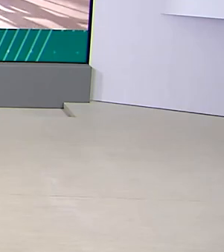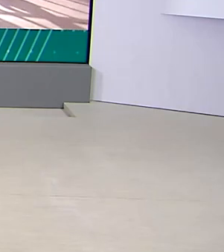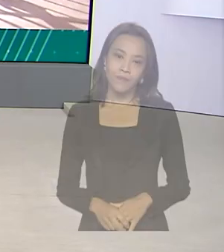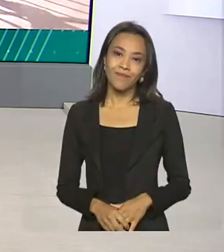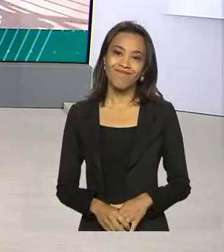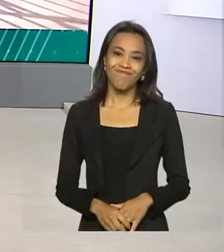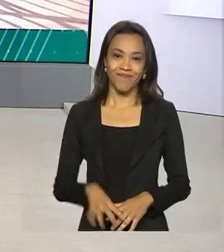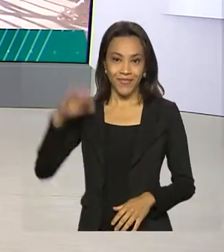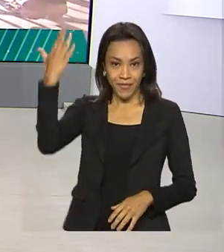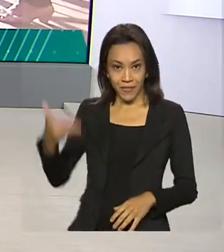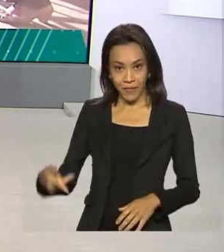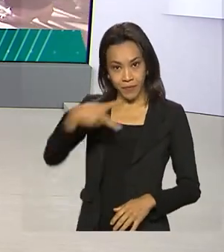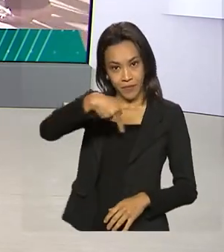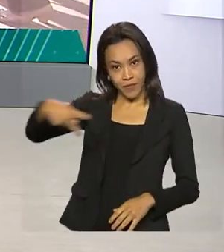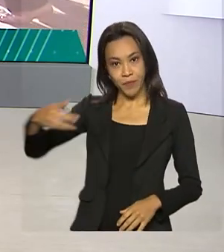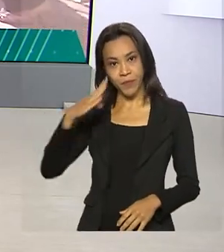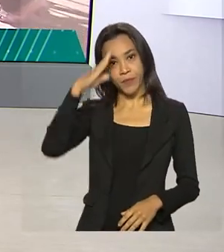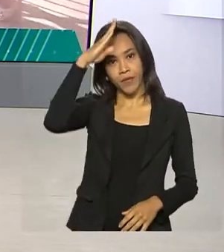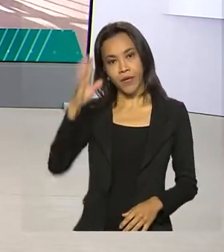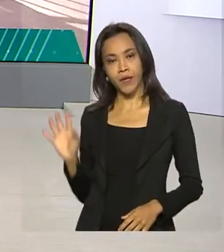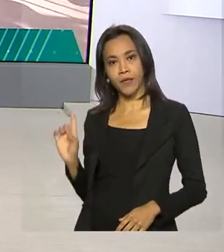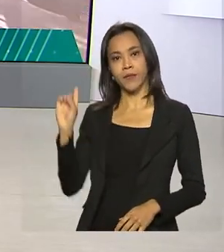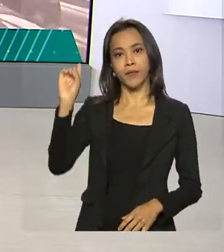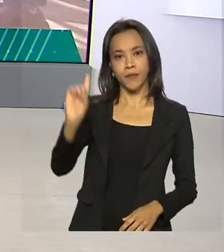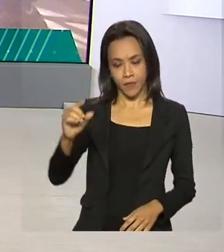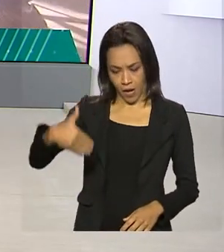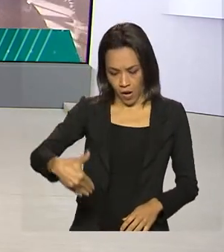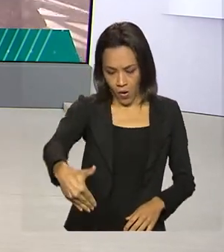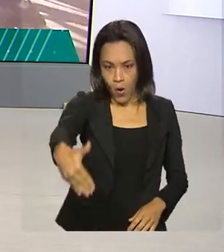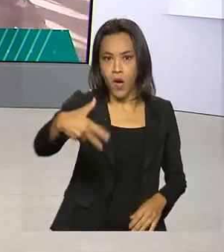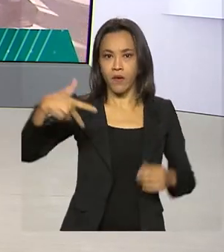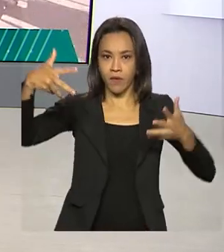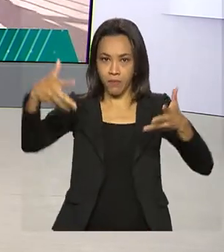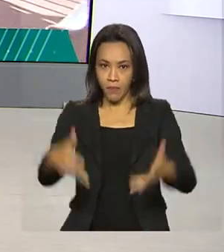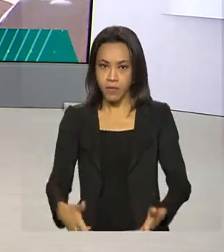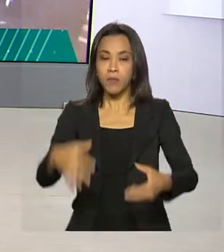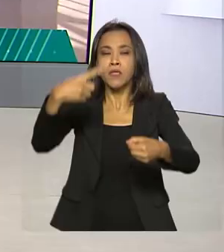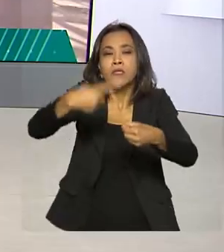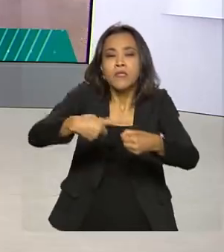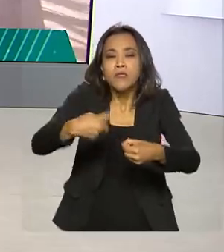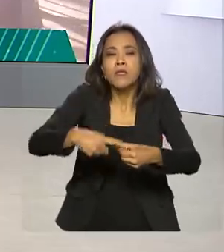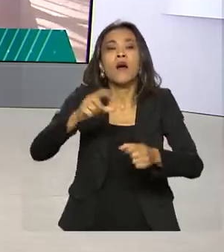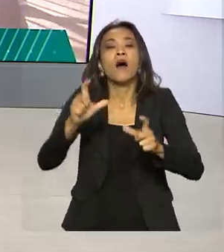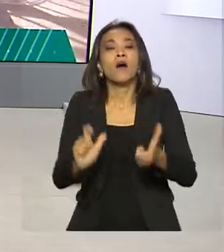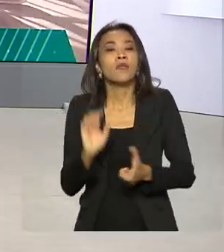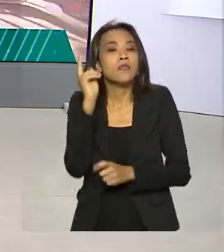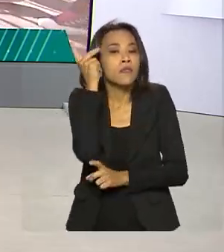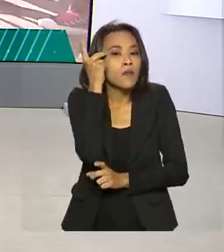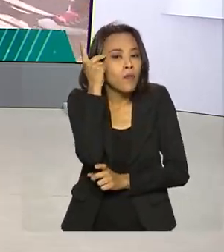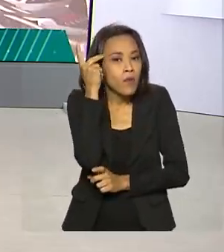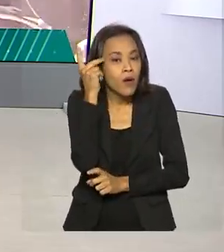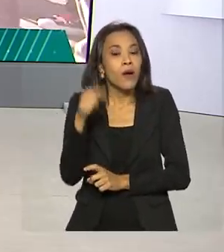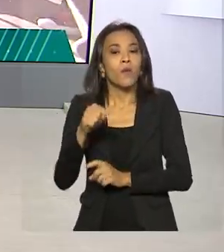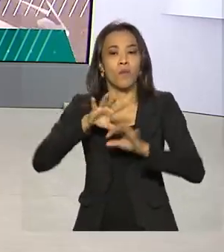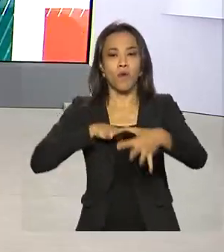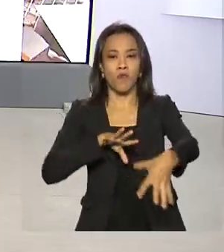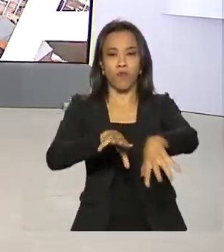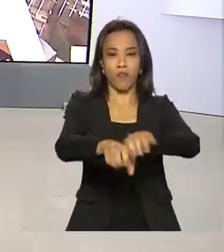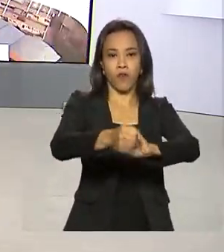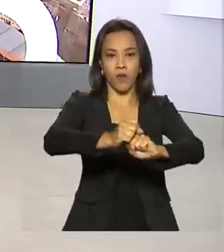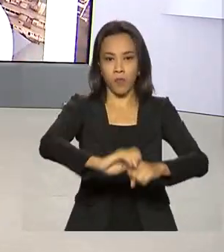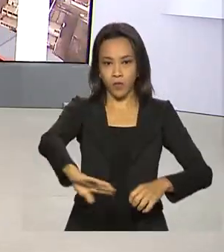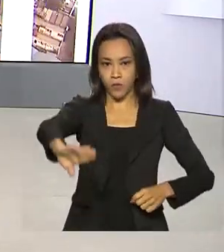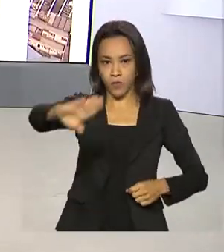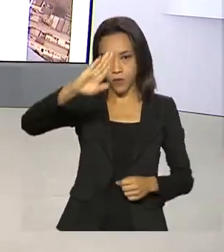E o presidente Jair Bolsonaro participa agora de manhã em Guaratinguetá, interior de São Paulo, da formatura de sargentos da